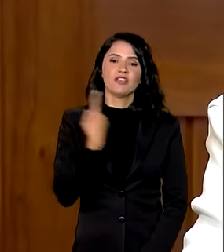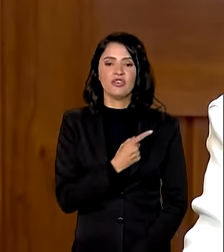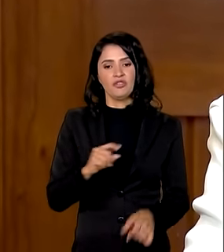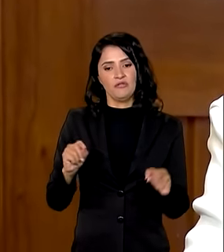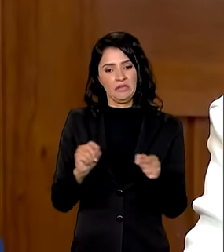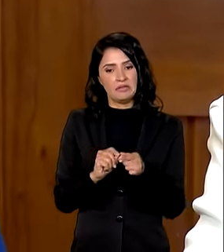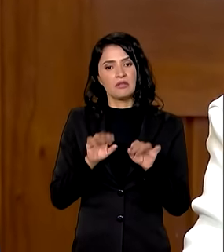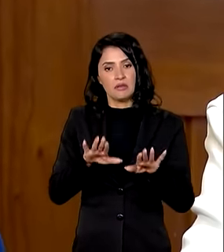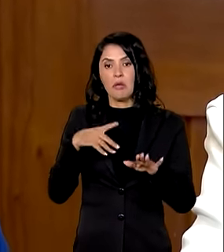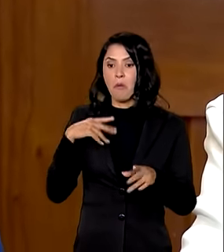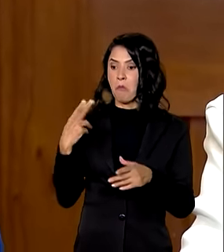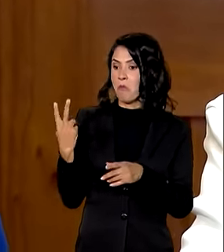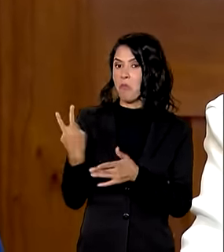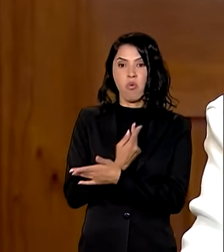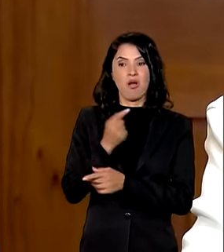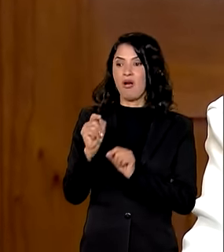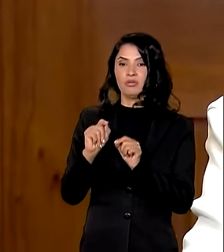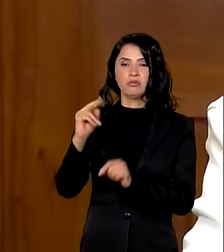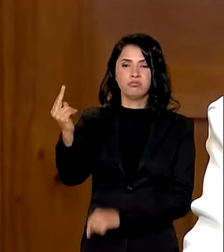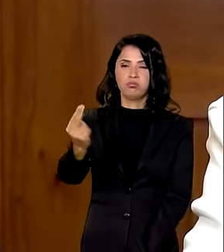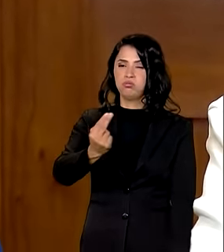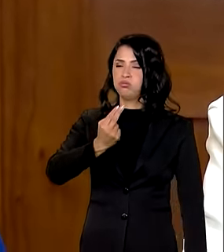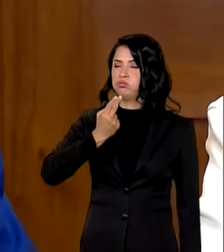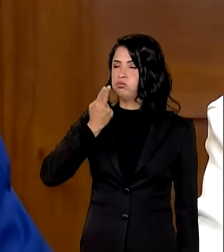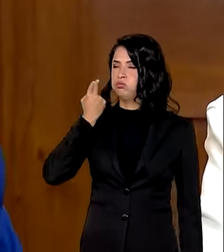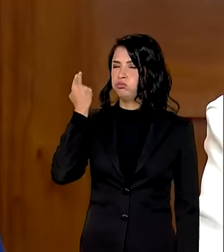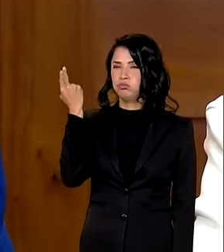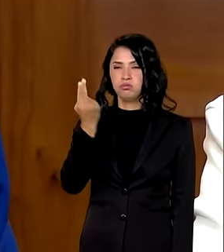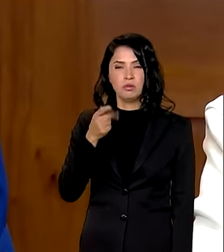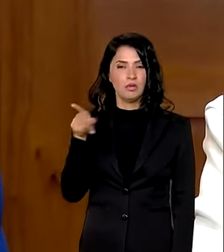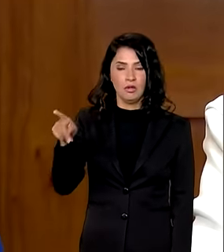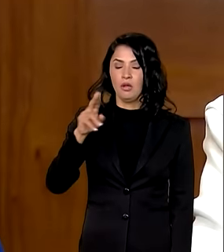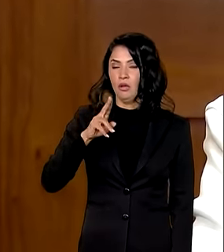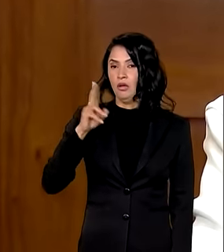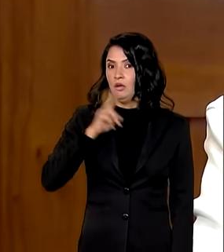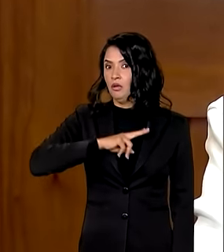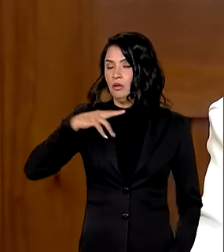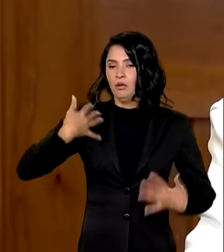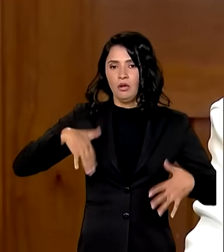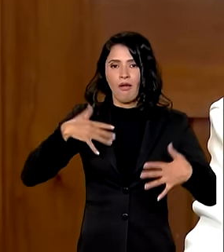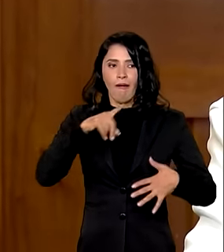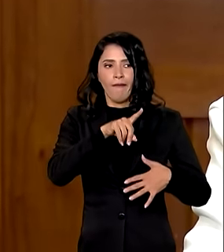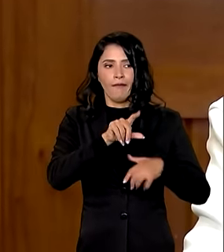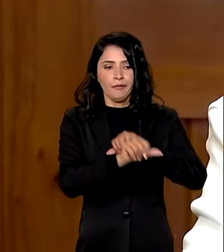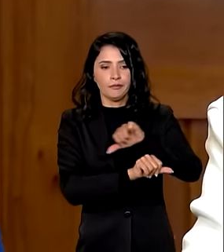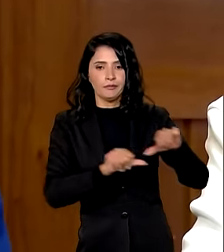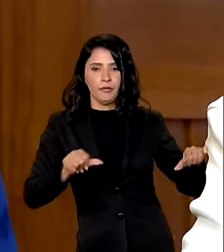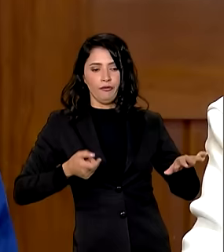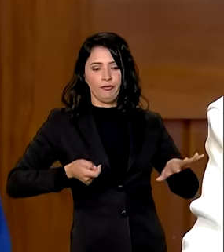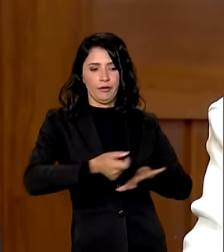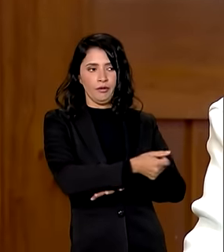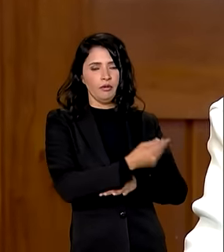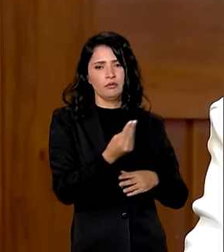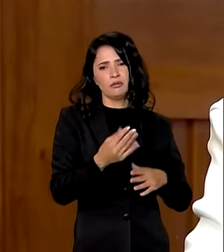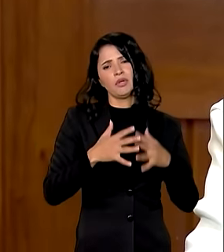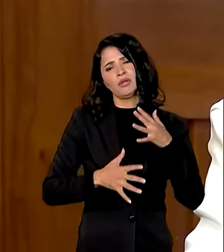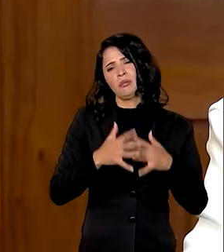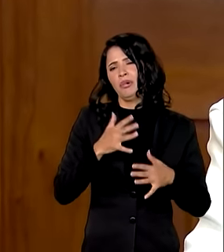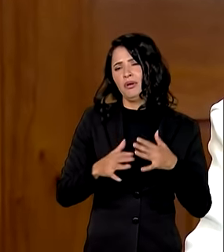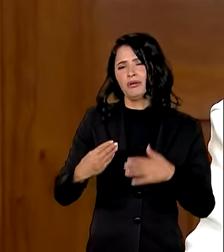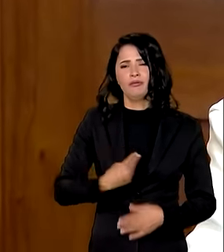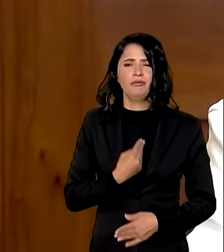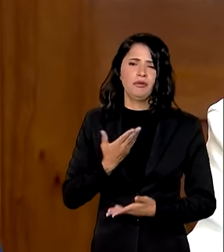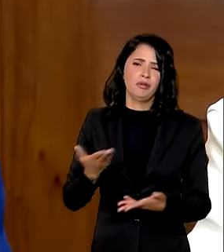isso dada a situação da urgência e emergência e aí transformam isso numa fake news não é justo porque está trabalhando a vida das